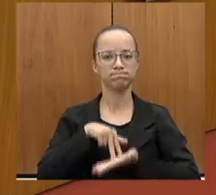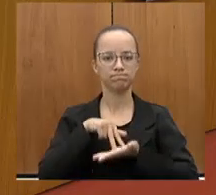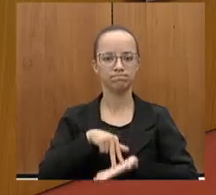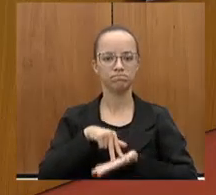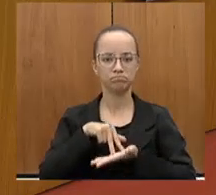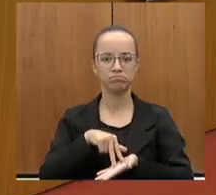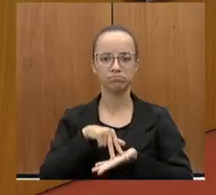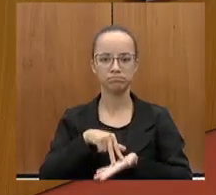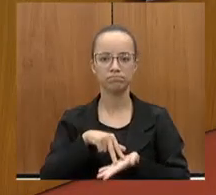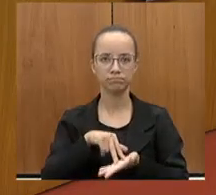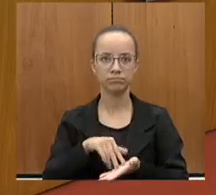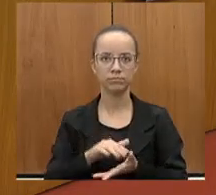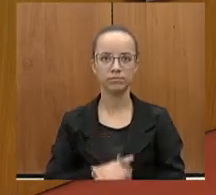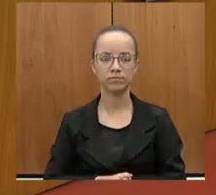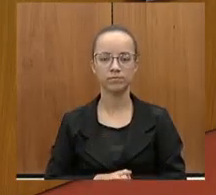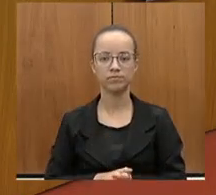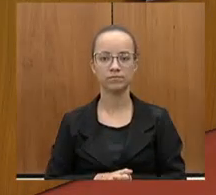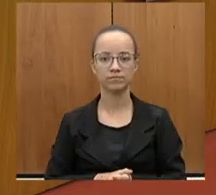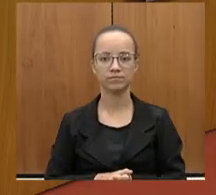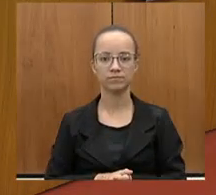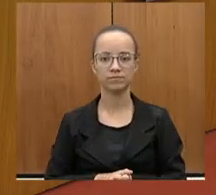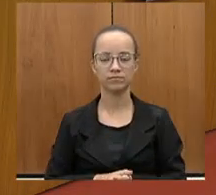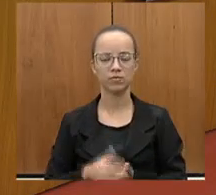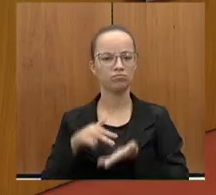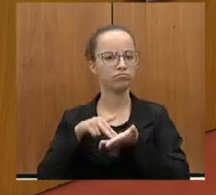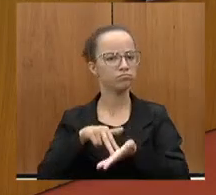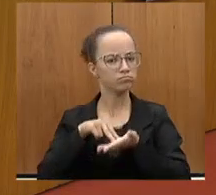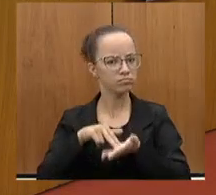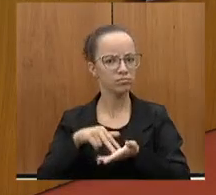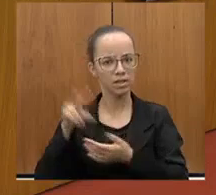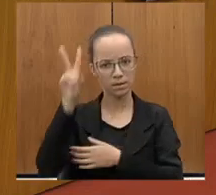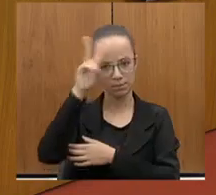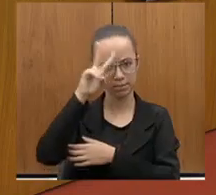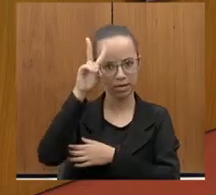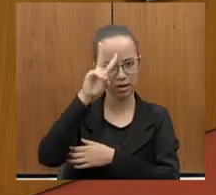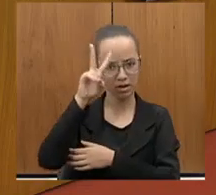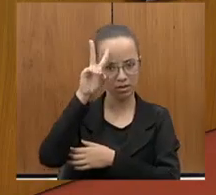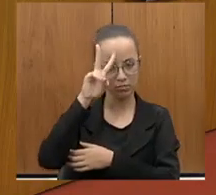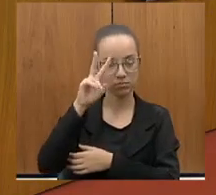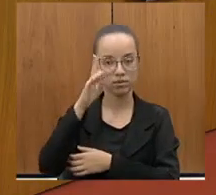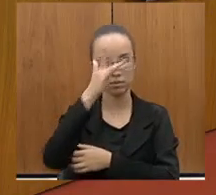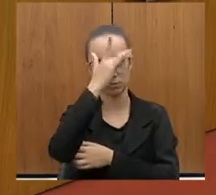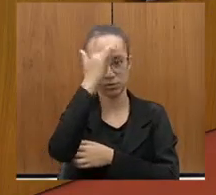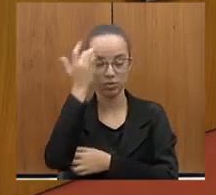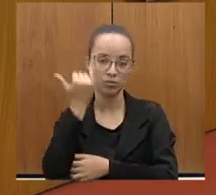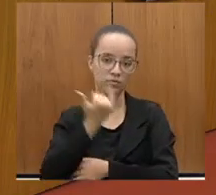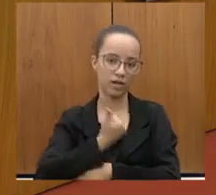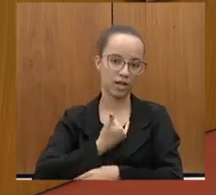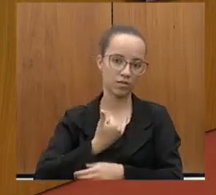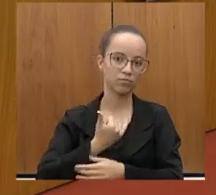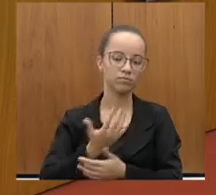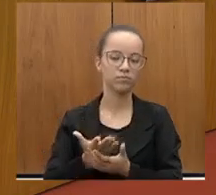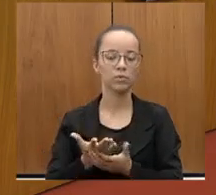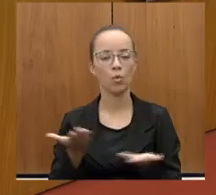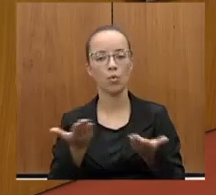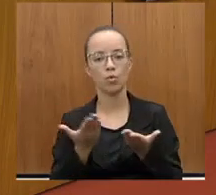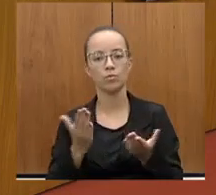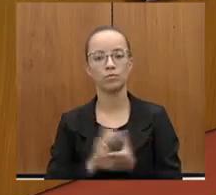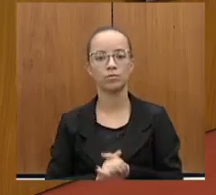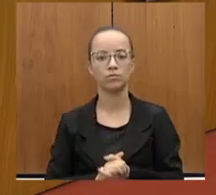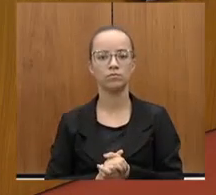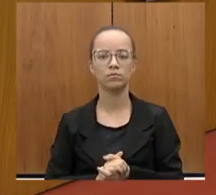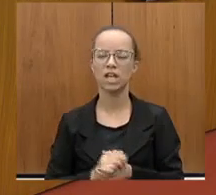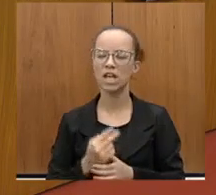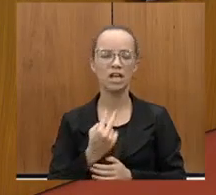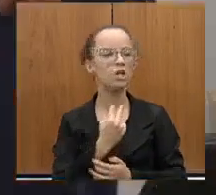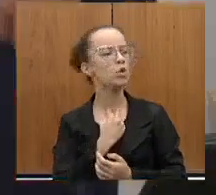Está aqui de pé. Fico firme, fico lembrando que as pessoas falam comigo às vezes, assim, hoje, você não